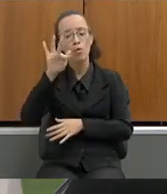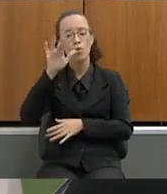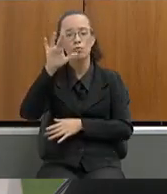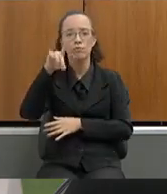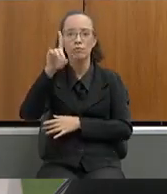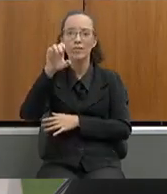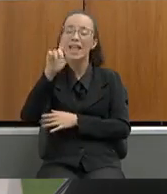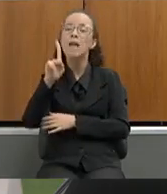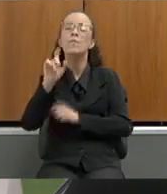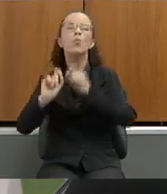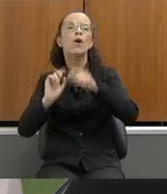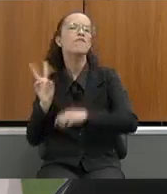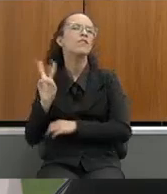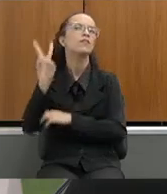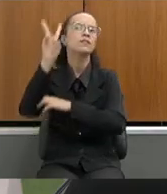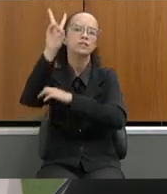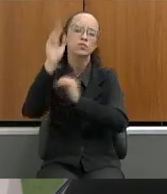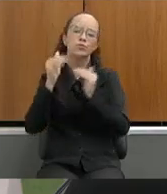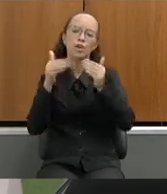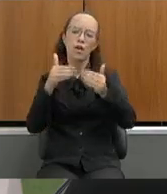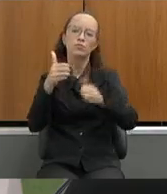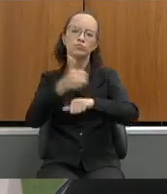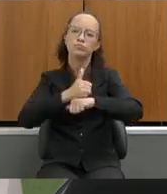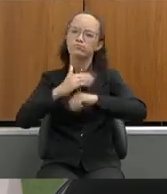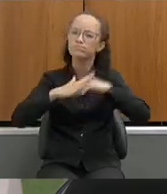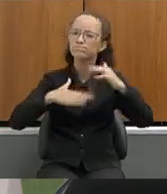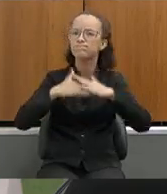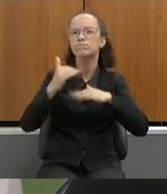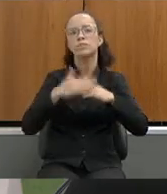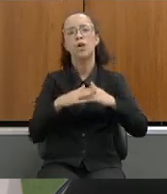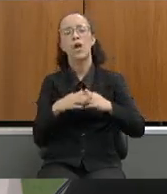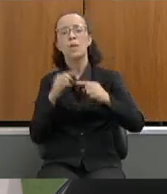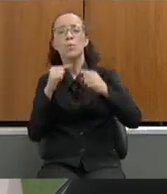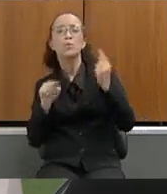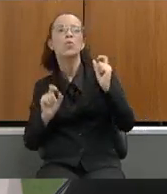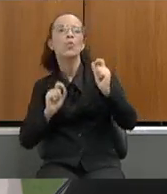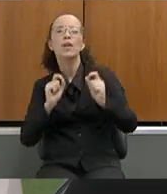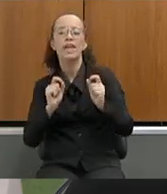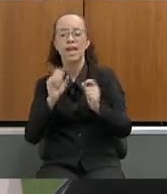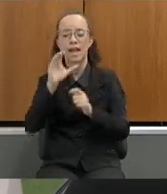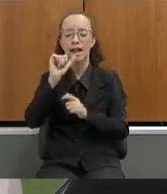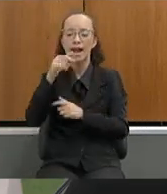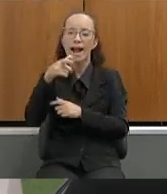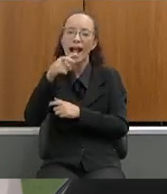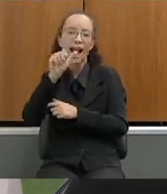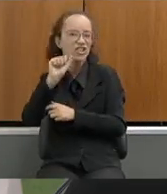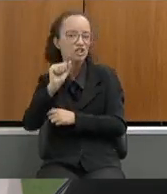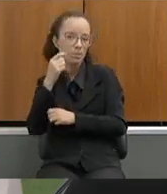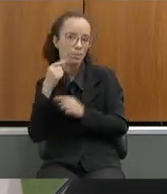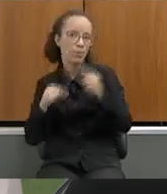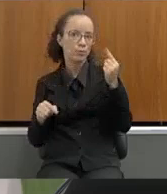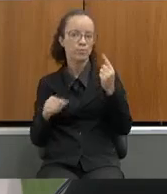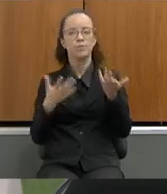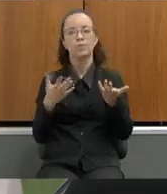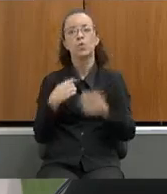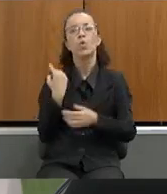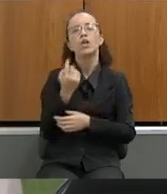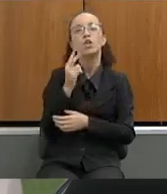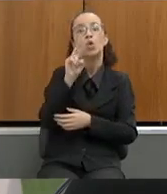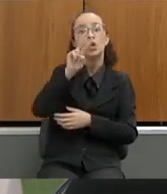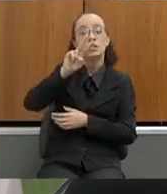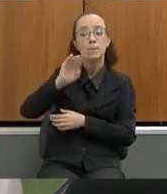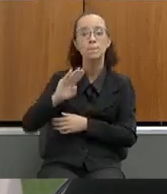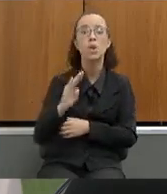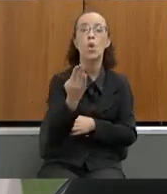valorização dos profissionais então é proibido ao Estado fazer caixa nós já identificamos mais de 2 bilhões de